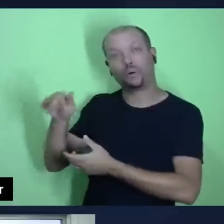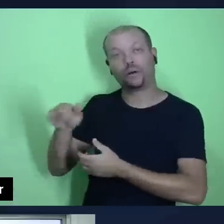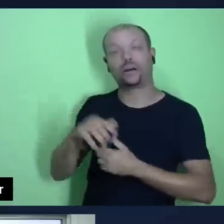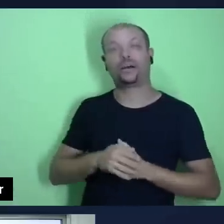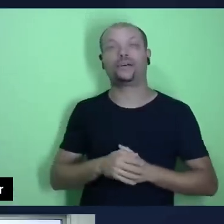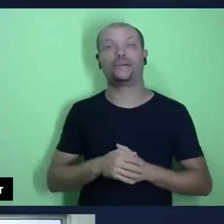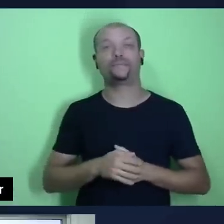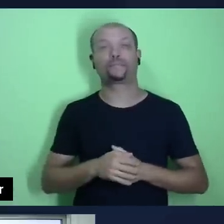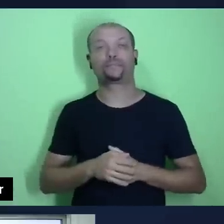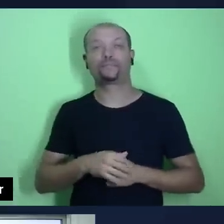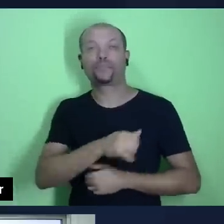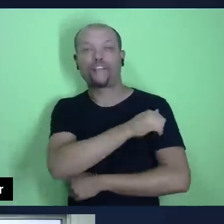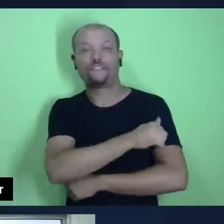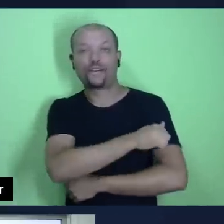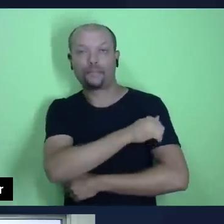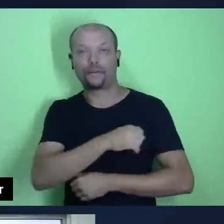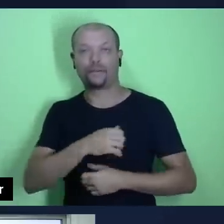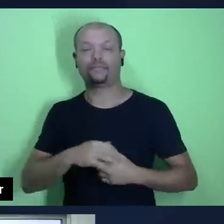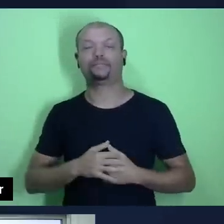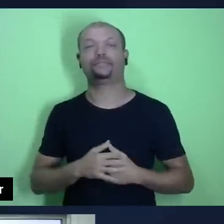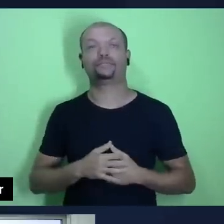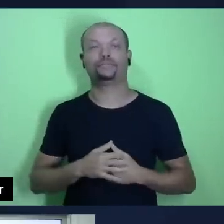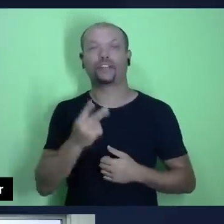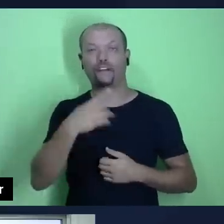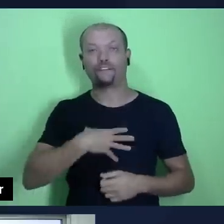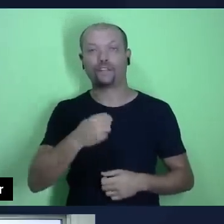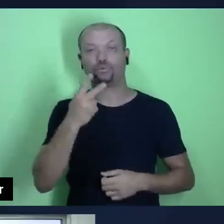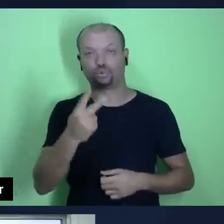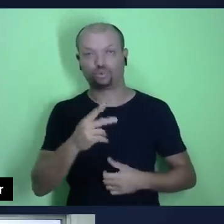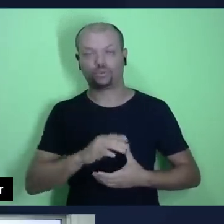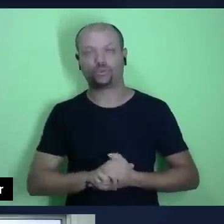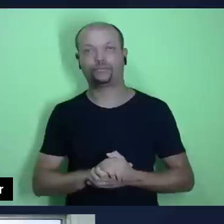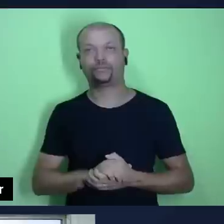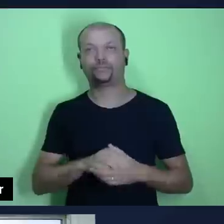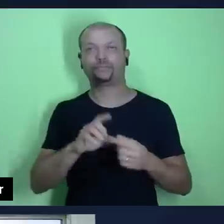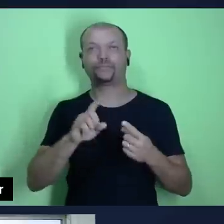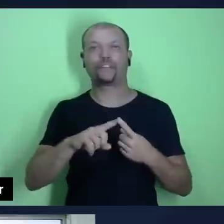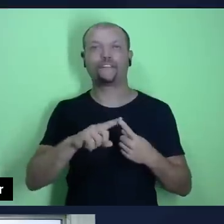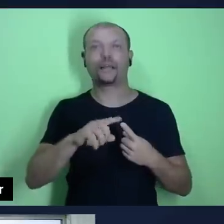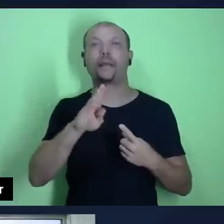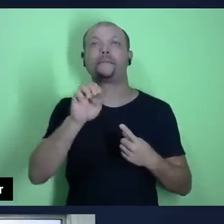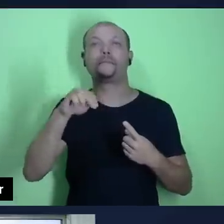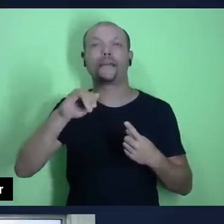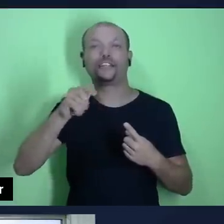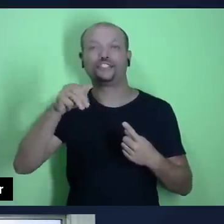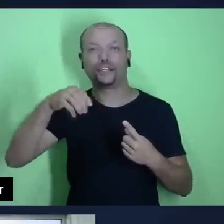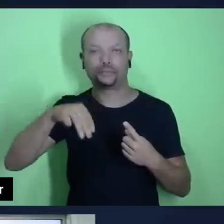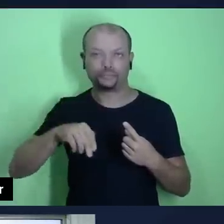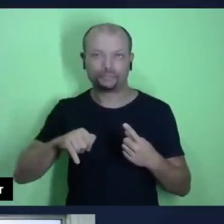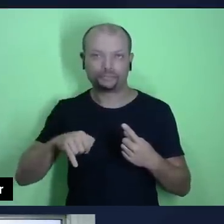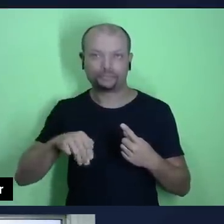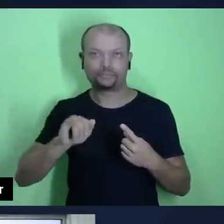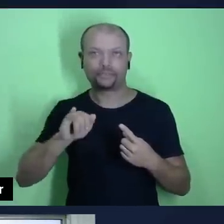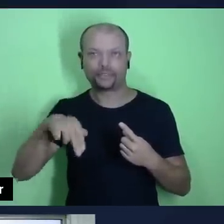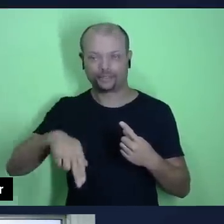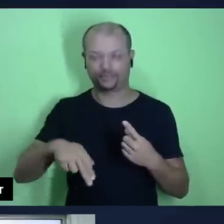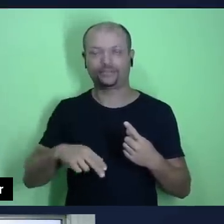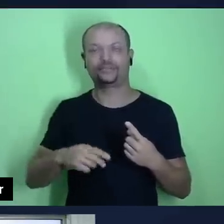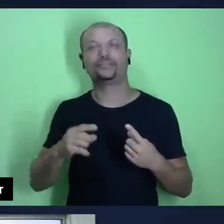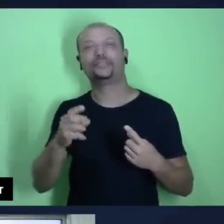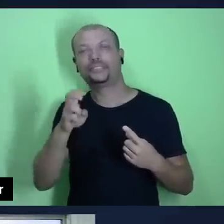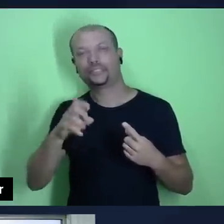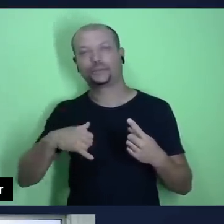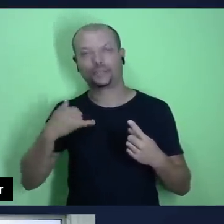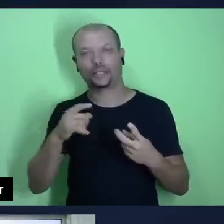Belém, tenho dois filhos. O primeiro se chama Benjamin Dereck, ele tem cinco anos e o mais novo